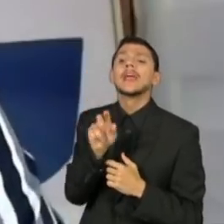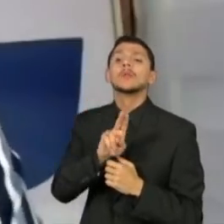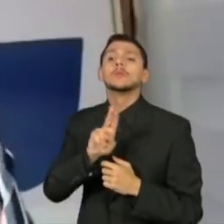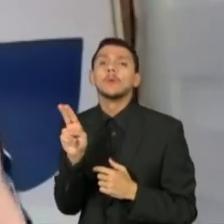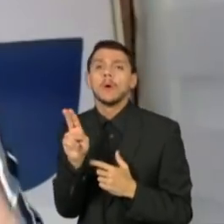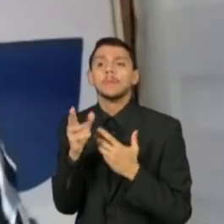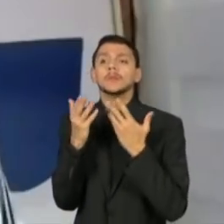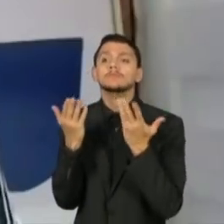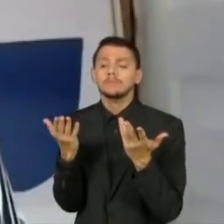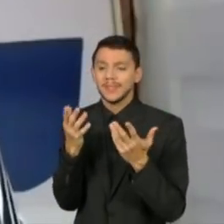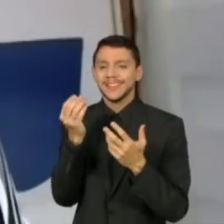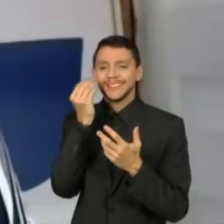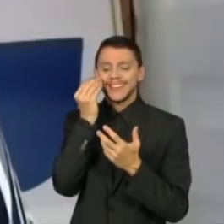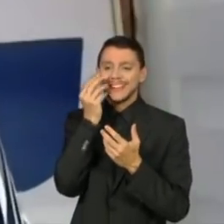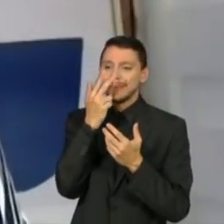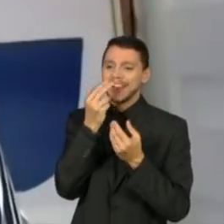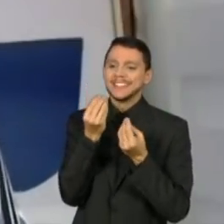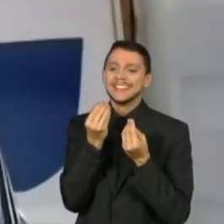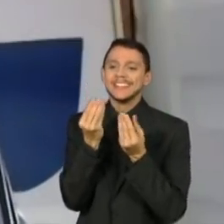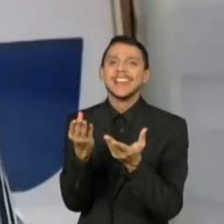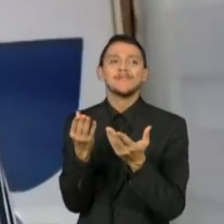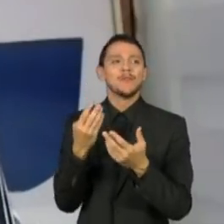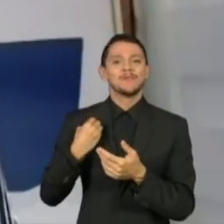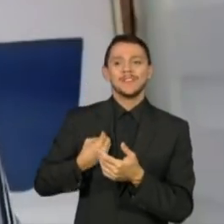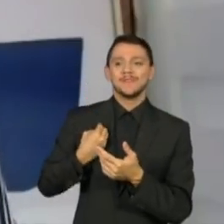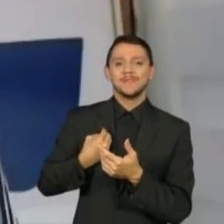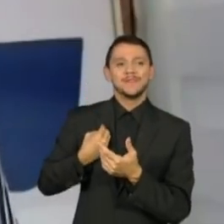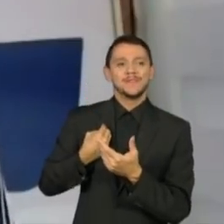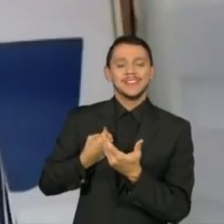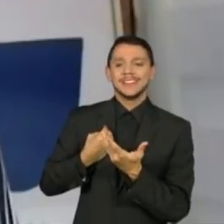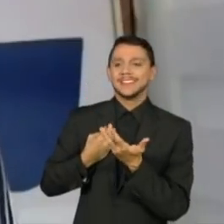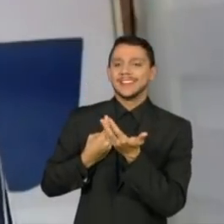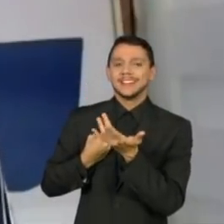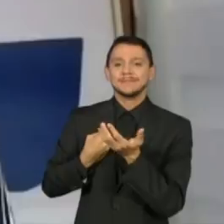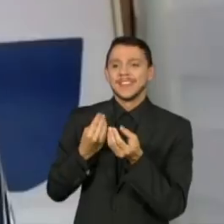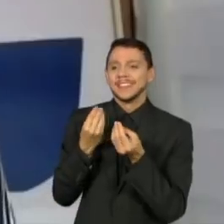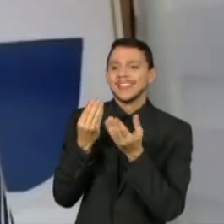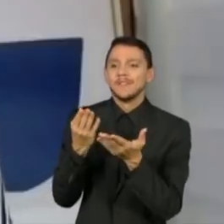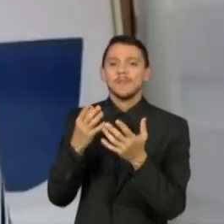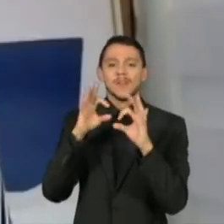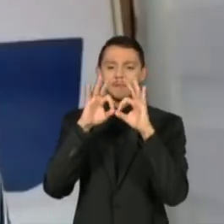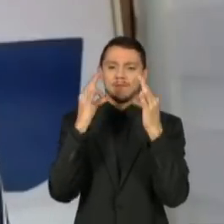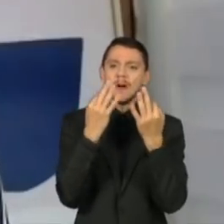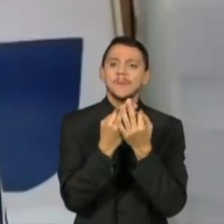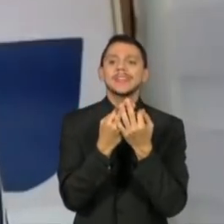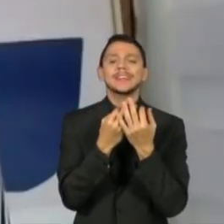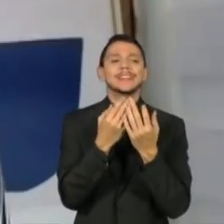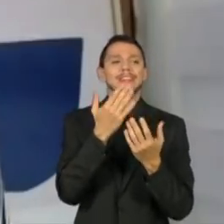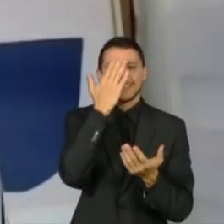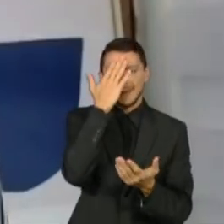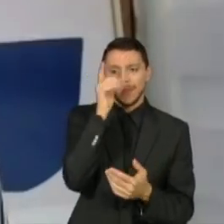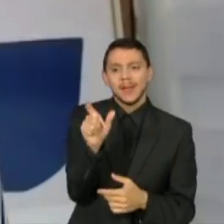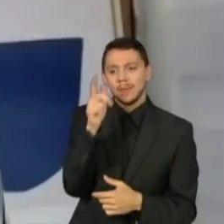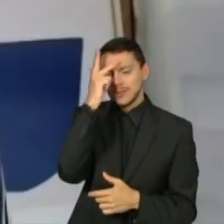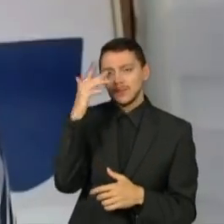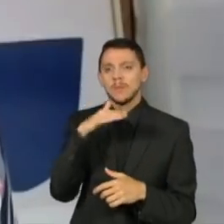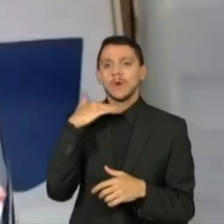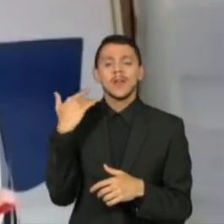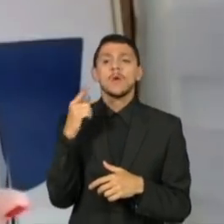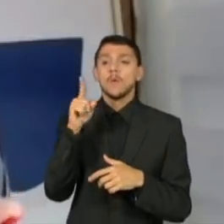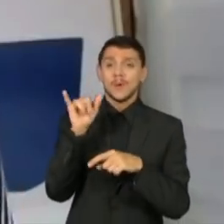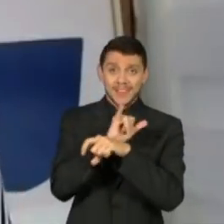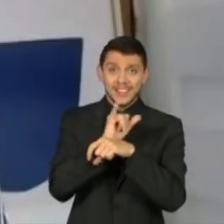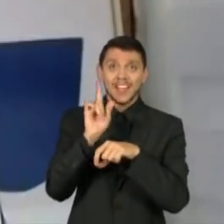mortos, para que as famílias pudessem começar o processo de luto, uma das técnicas que eles usaram foi retirar a pele